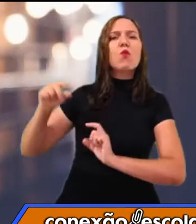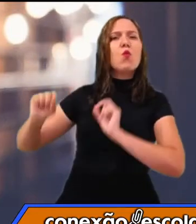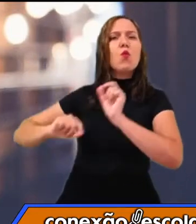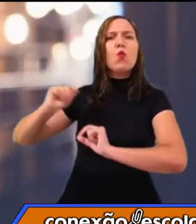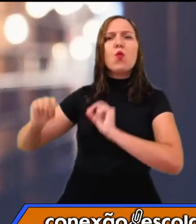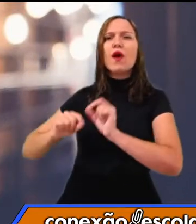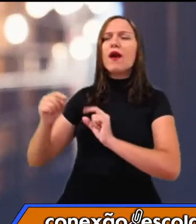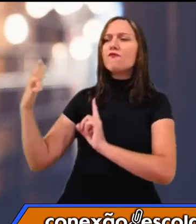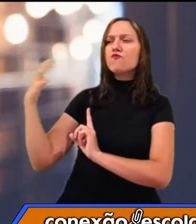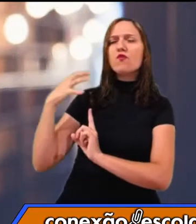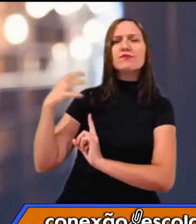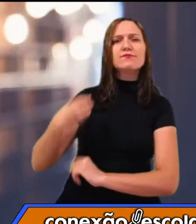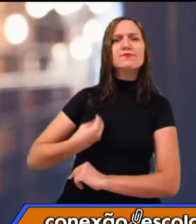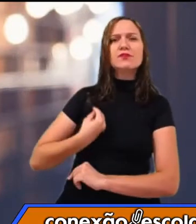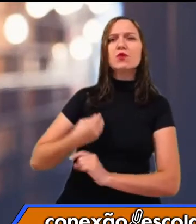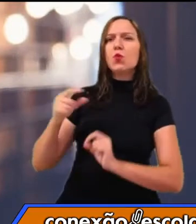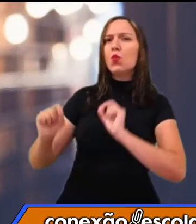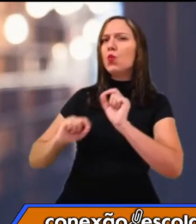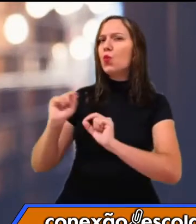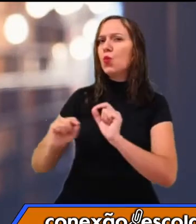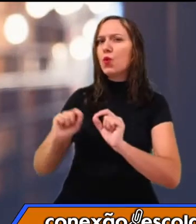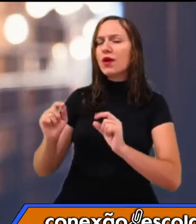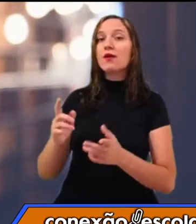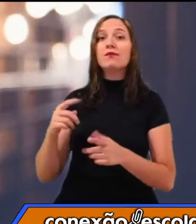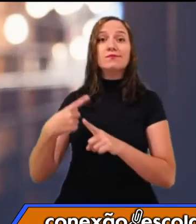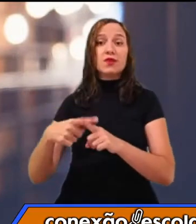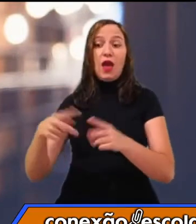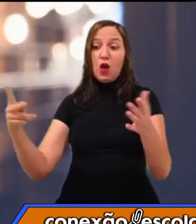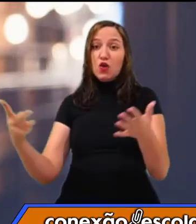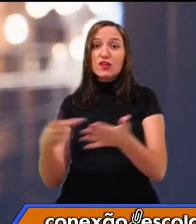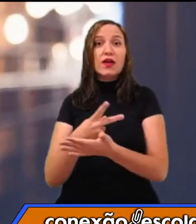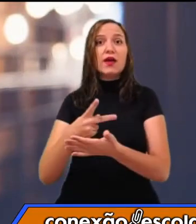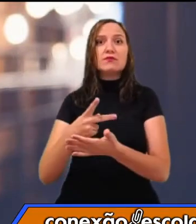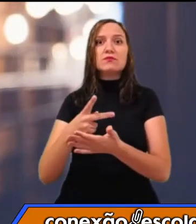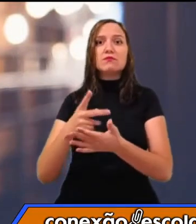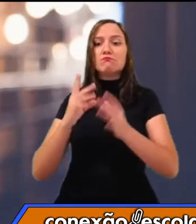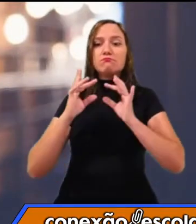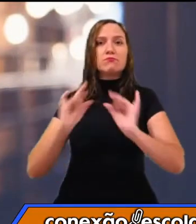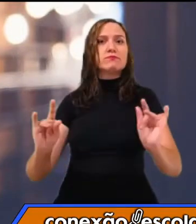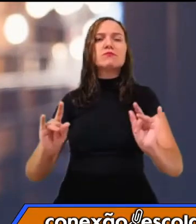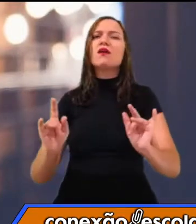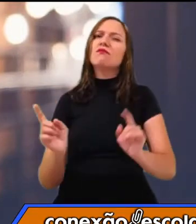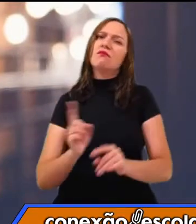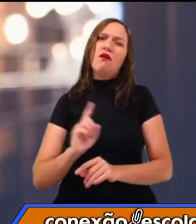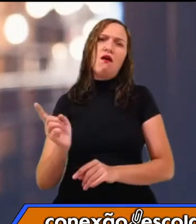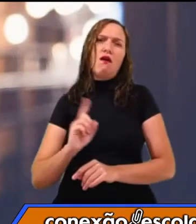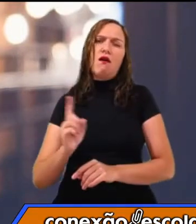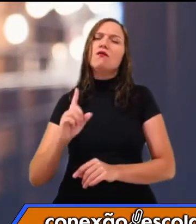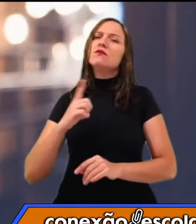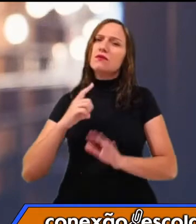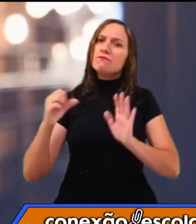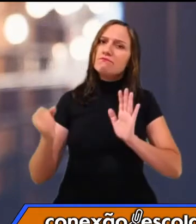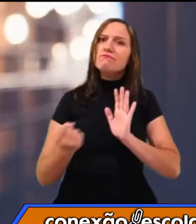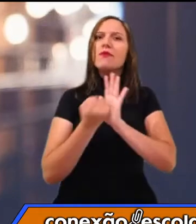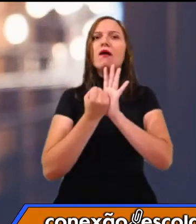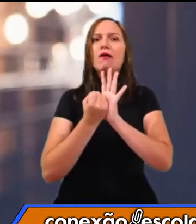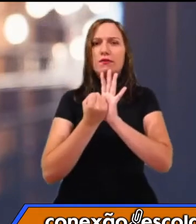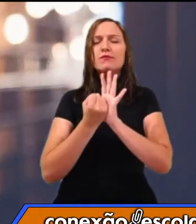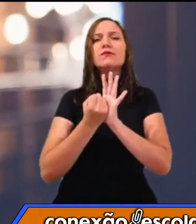né? Os acontecimentos, eles acontecem e passam, acabou, né? E o que fica é o quê?